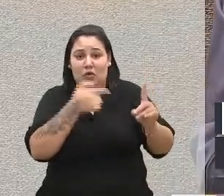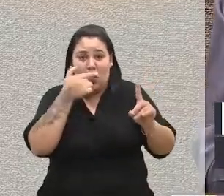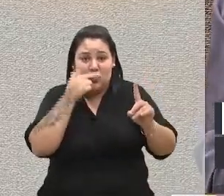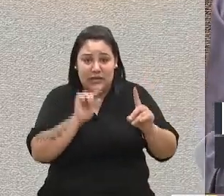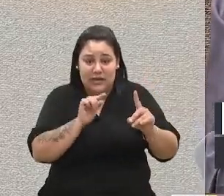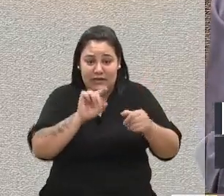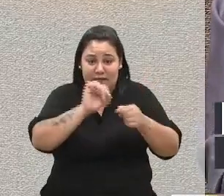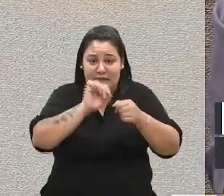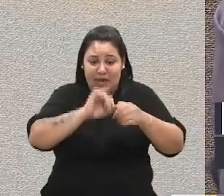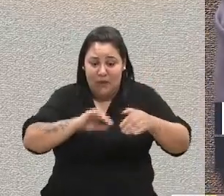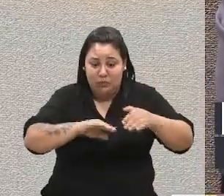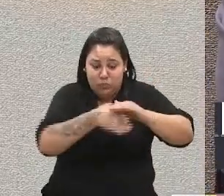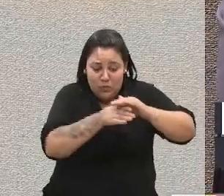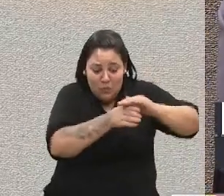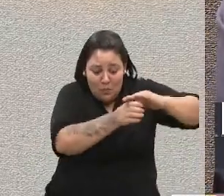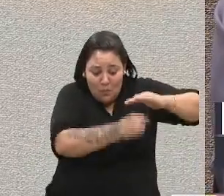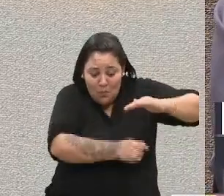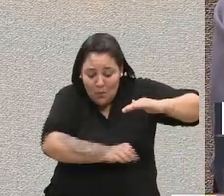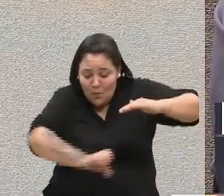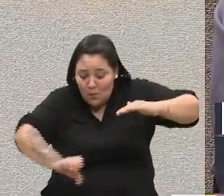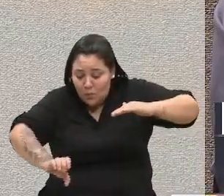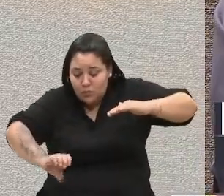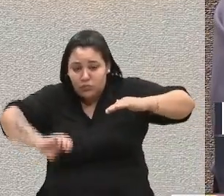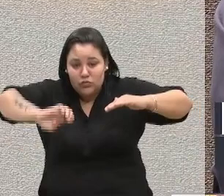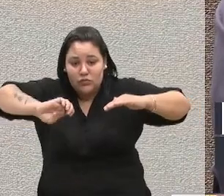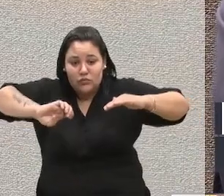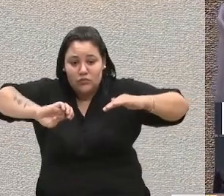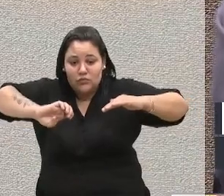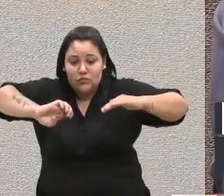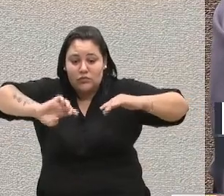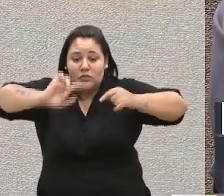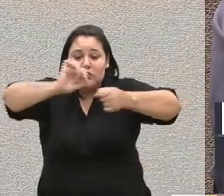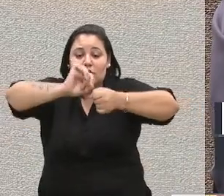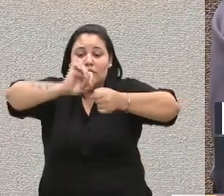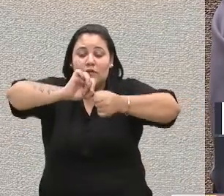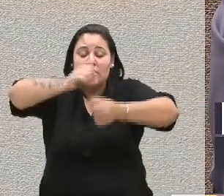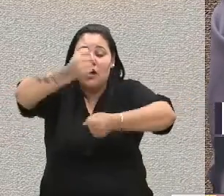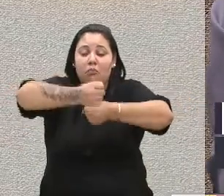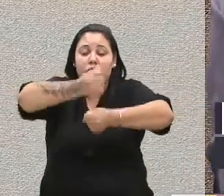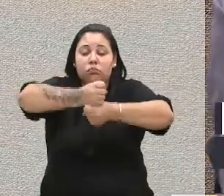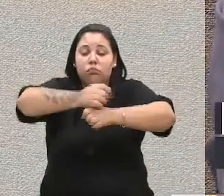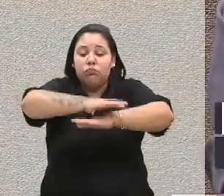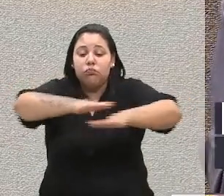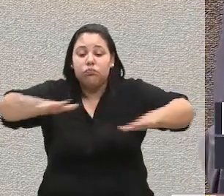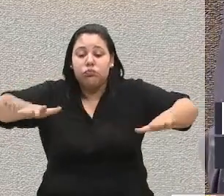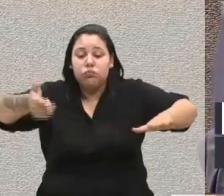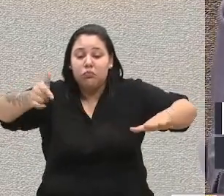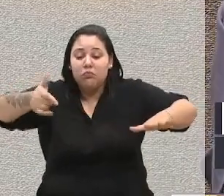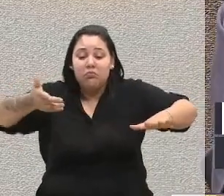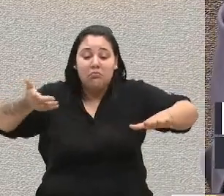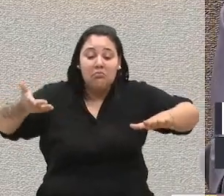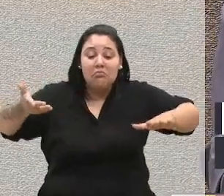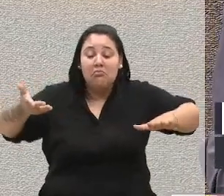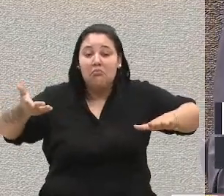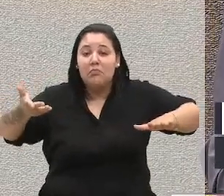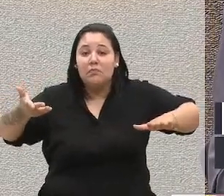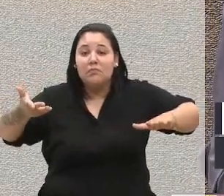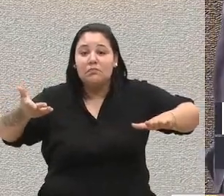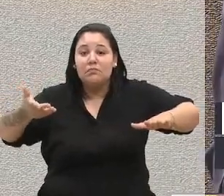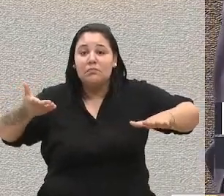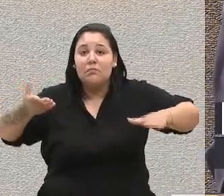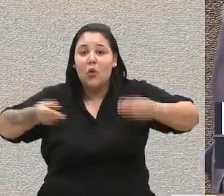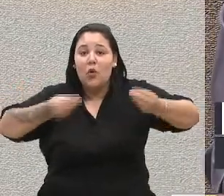canos para fazer saneamento básico, tanque de contenção, sem que a rua seja